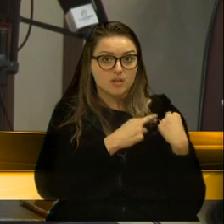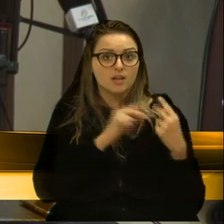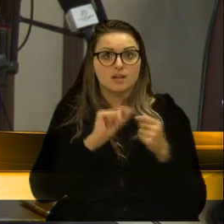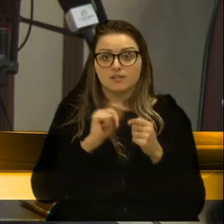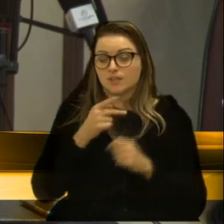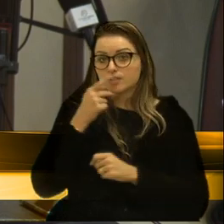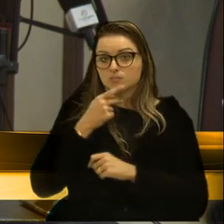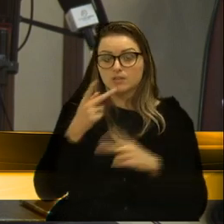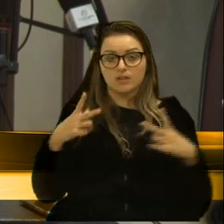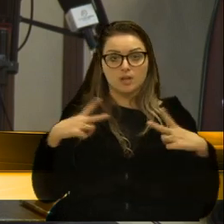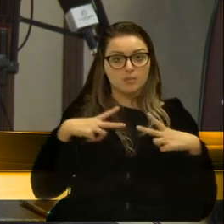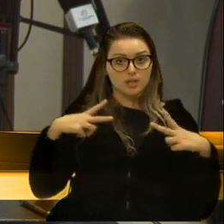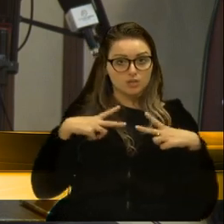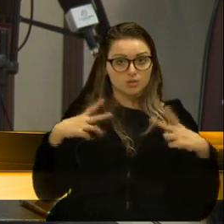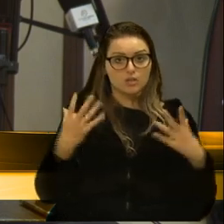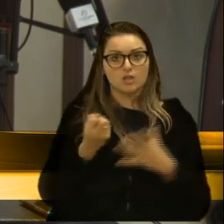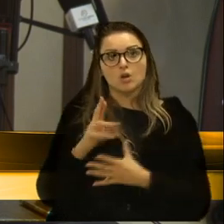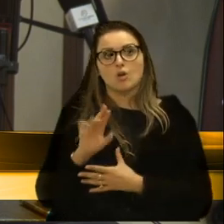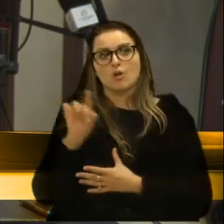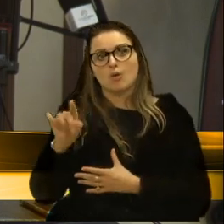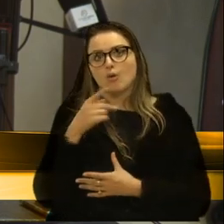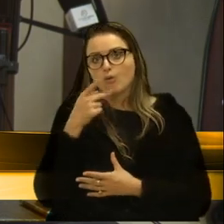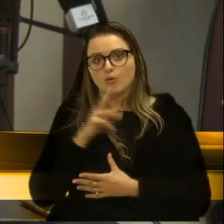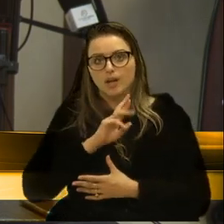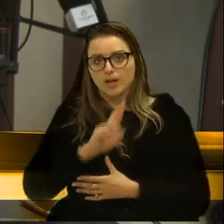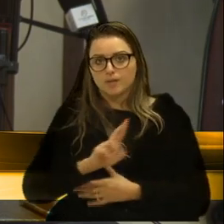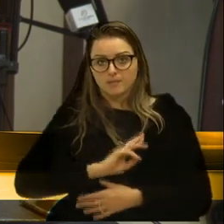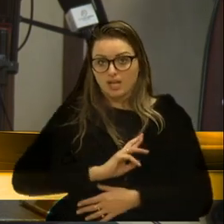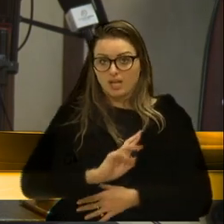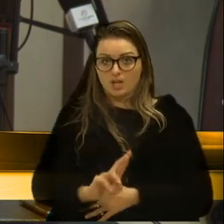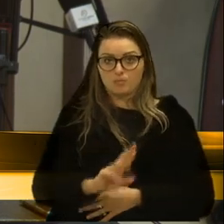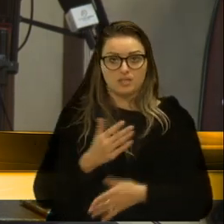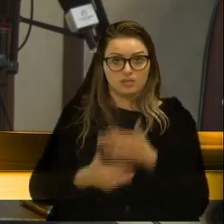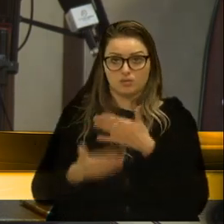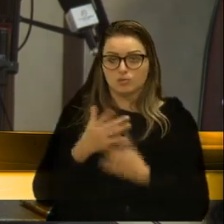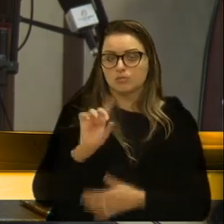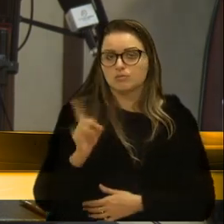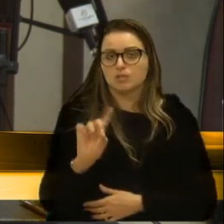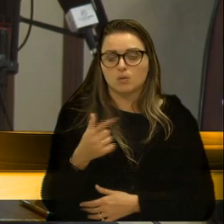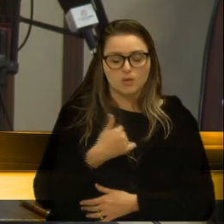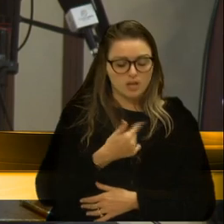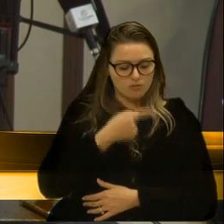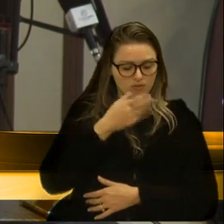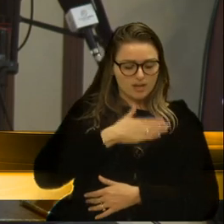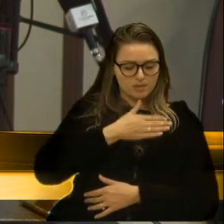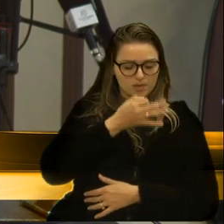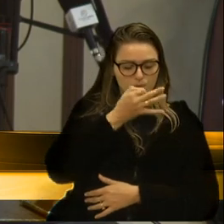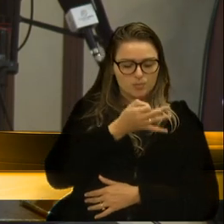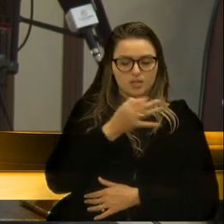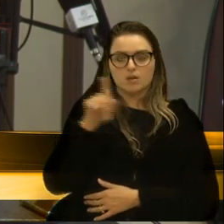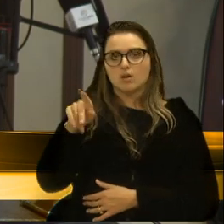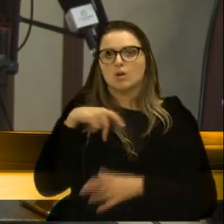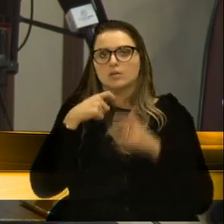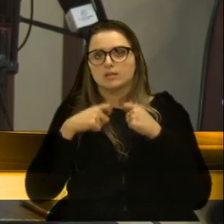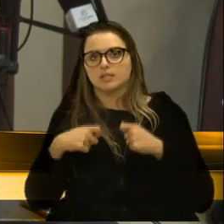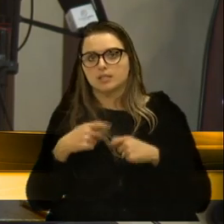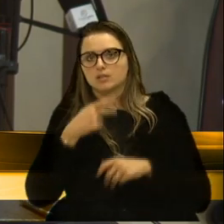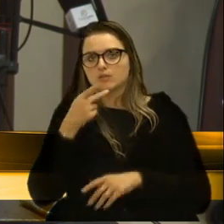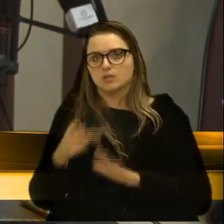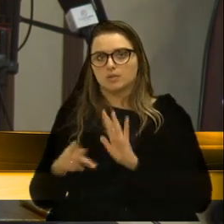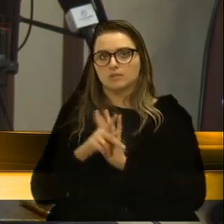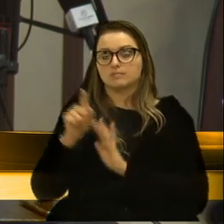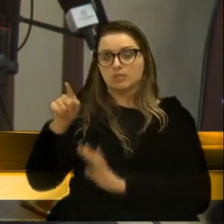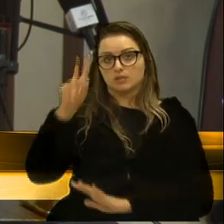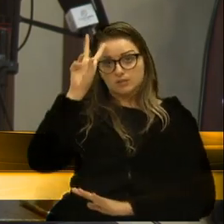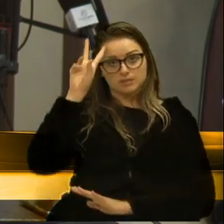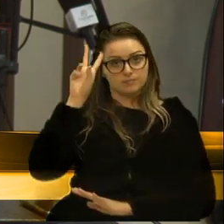manifestação. Ou será que ele falou por todos? Não, falou por ele. Eu falei por mim ontem. E Vossa Excelência foi lá